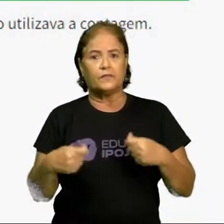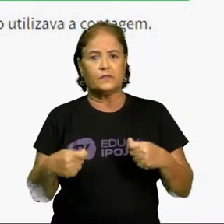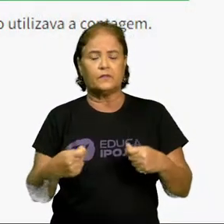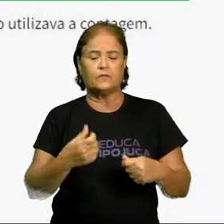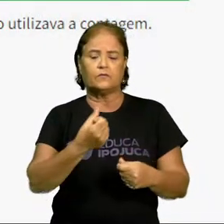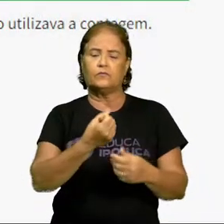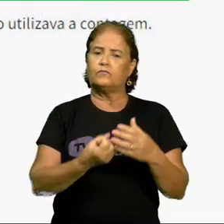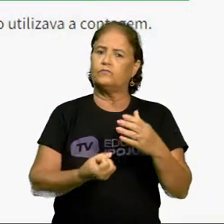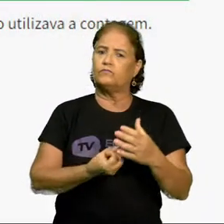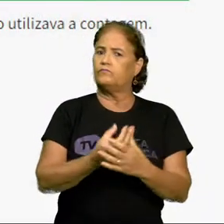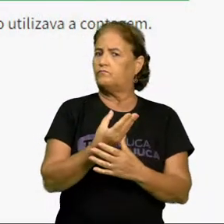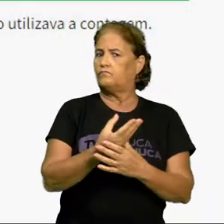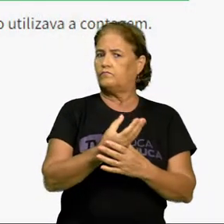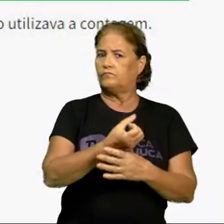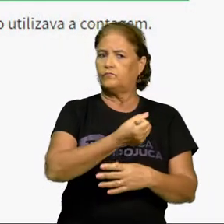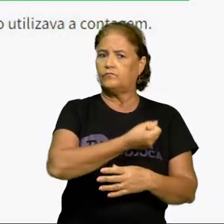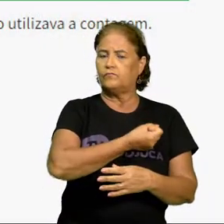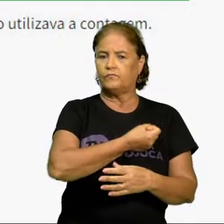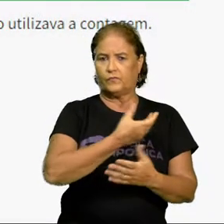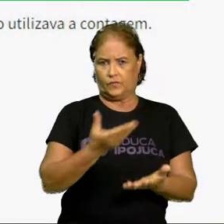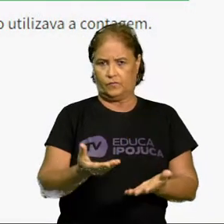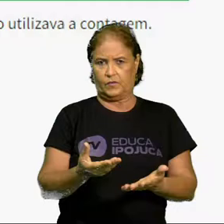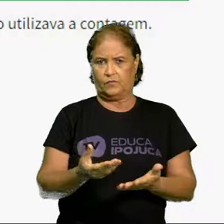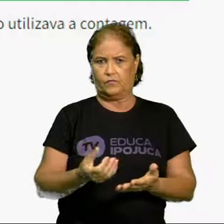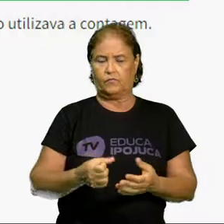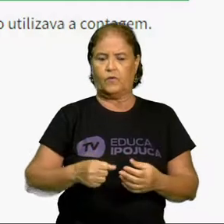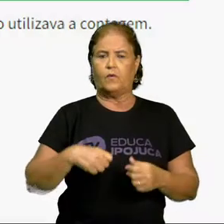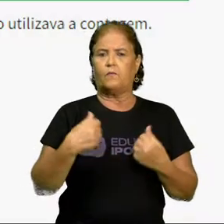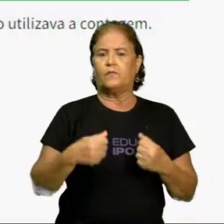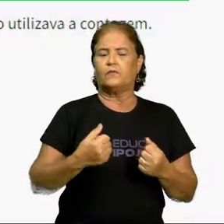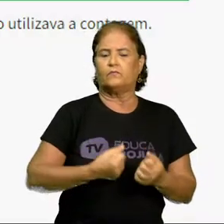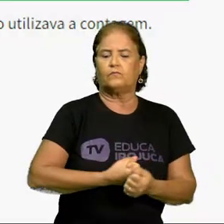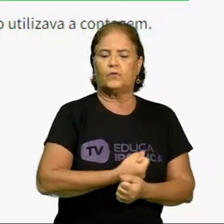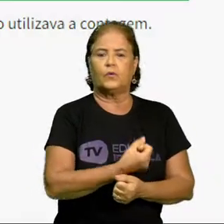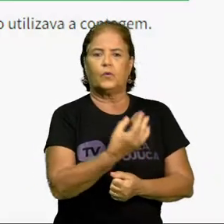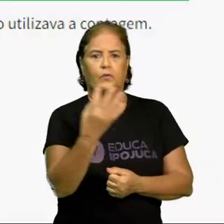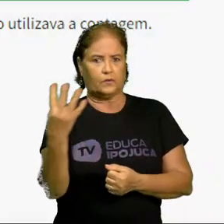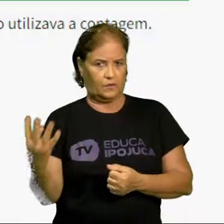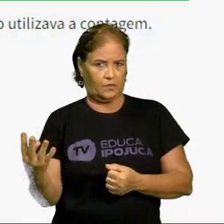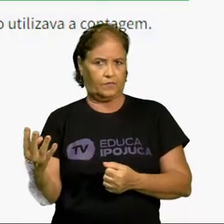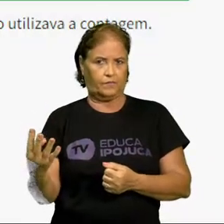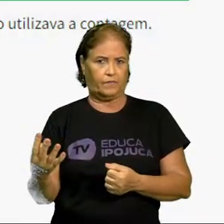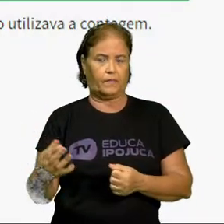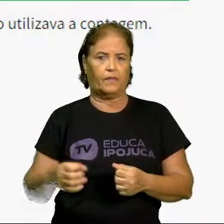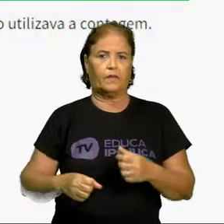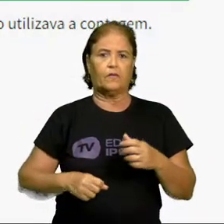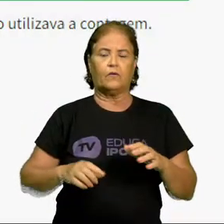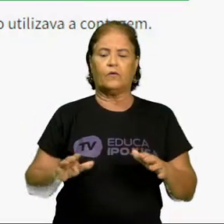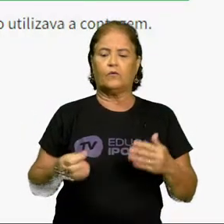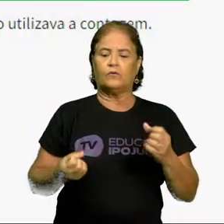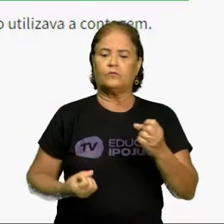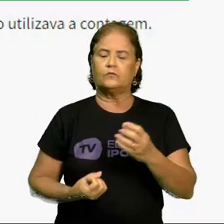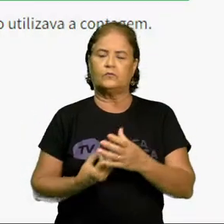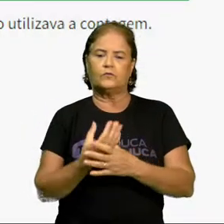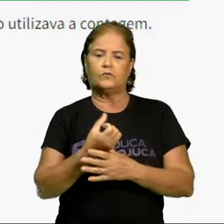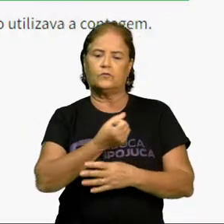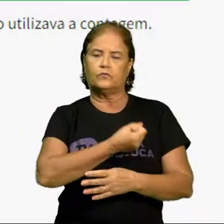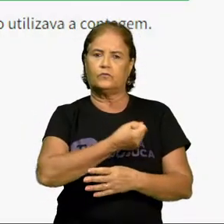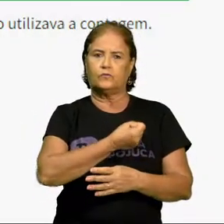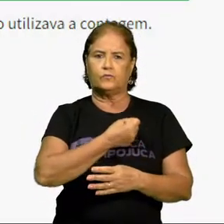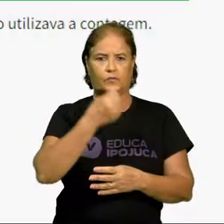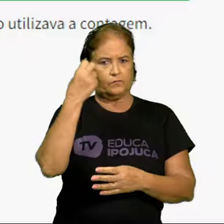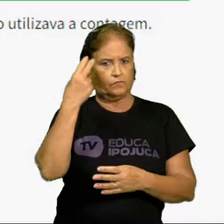surgir os números? Foi justamente de contar. Foi quando surgiu os números naturais.